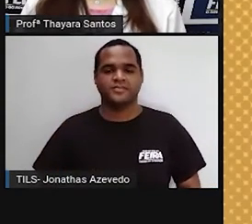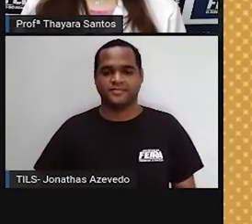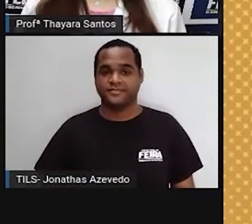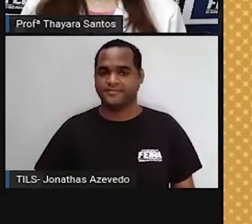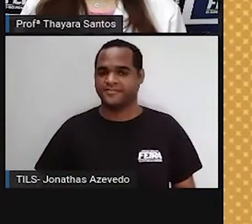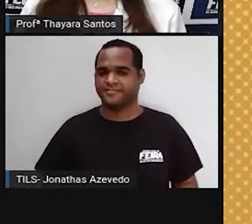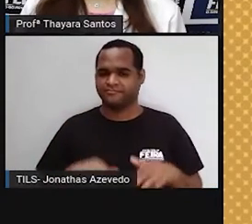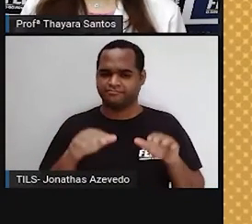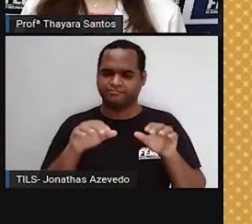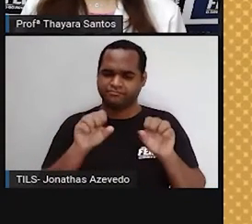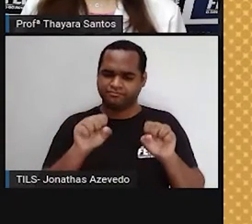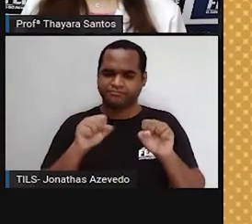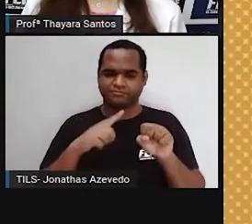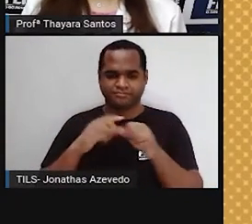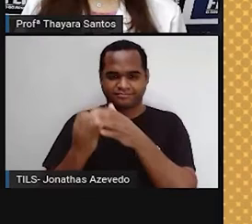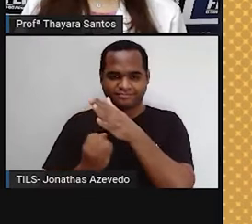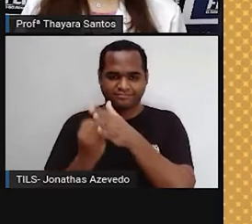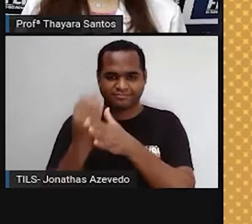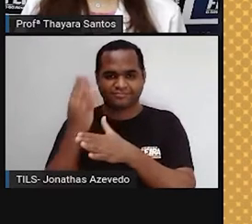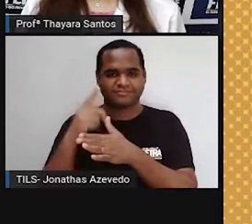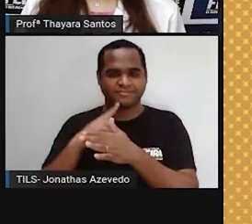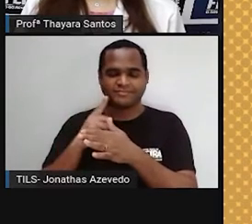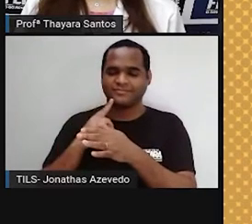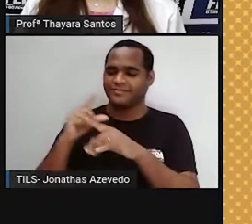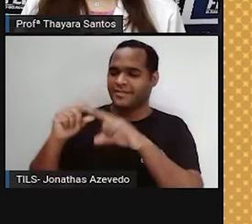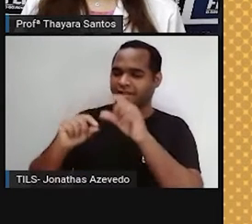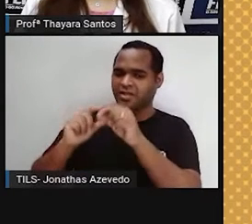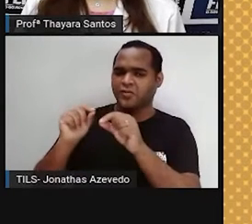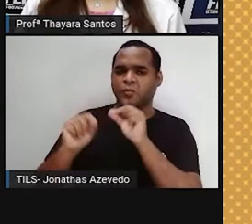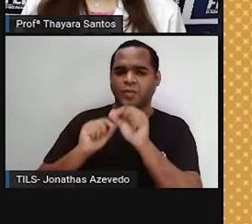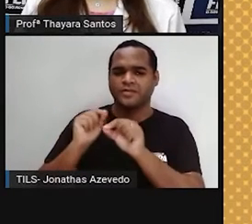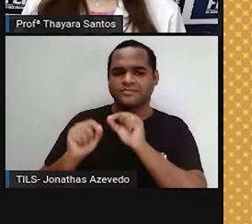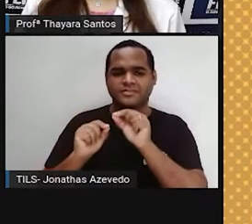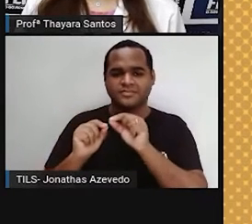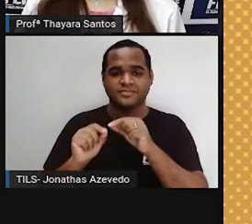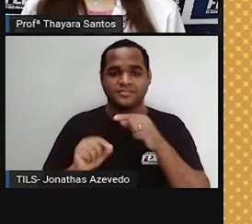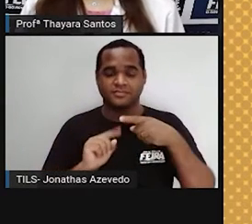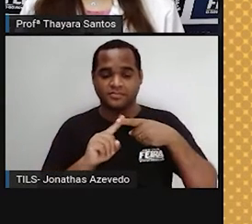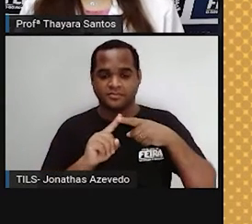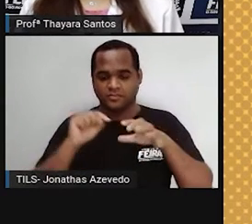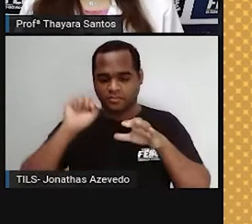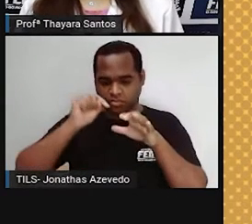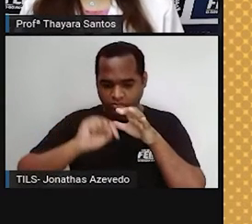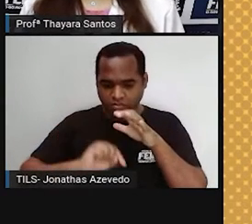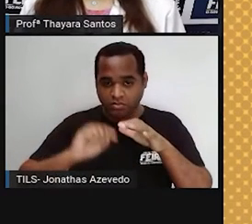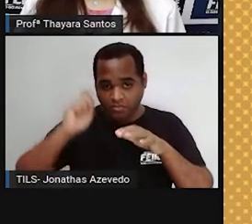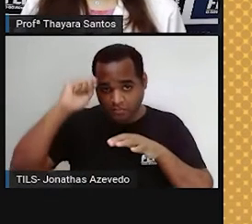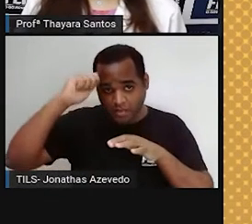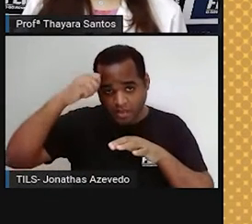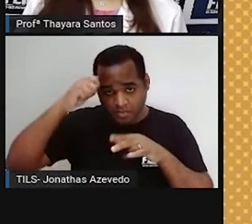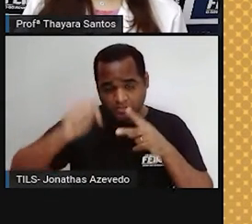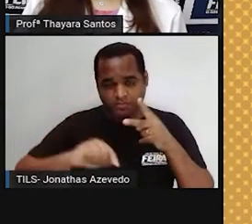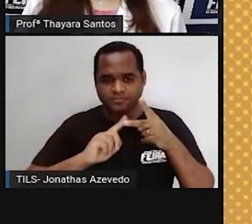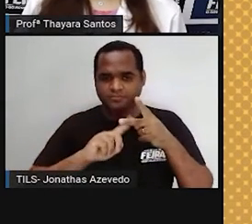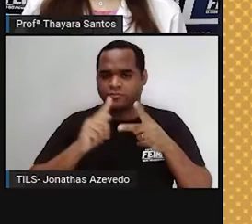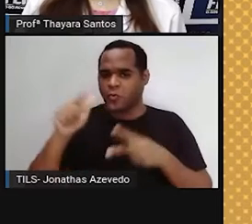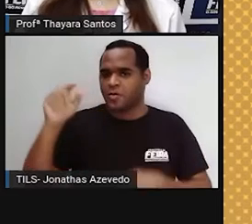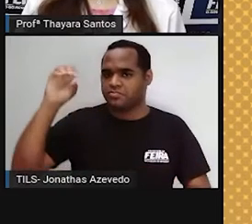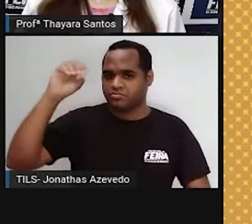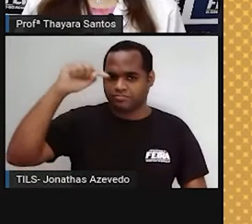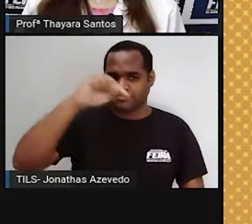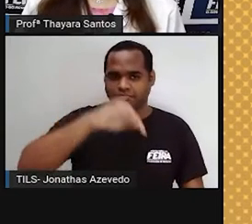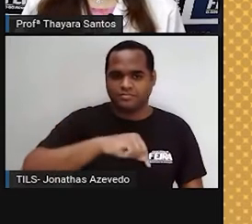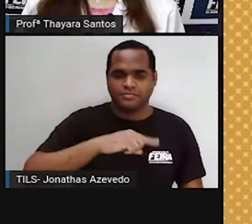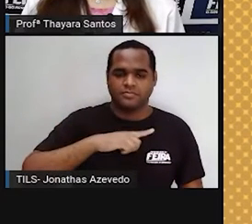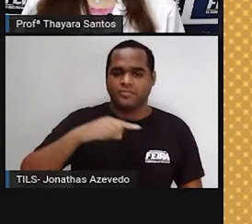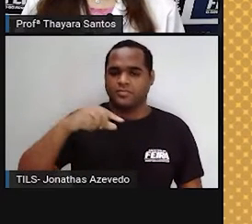Estima-se que as estrelas nascem a partir de... Letra A. Um buraco negro, um asteroide ou uma